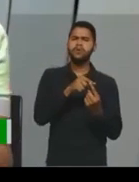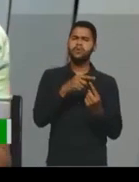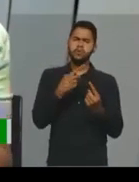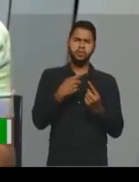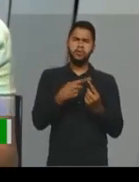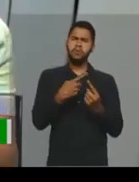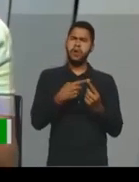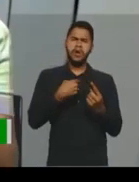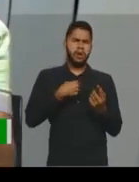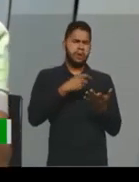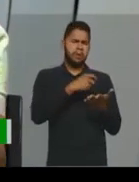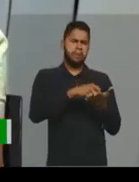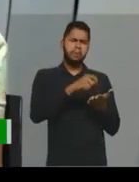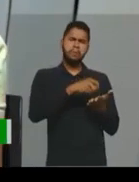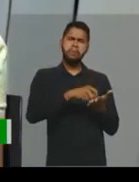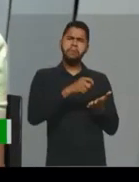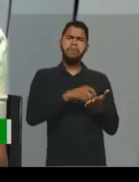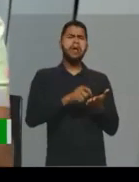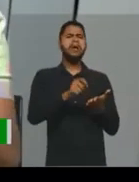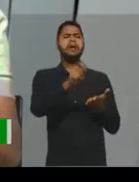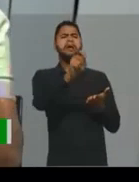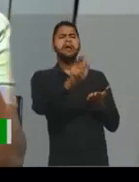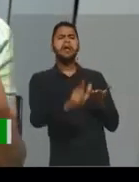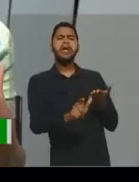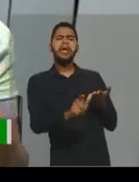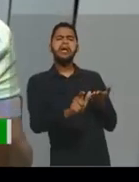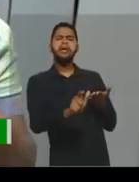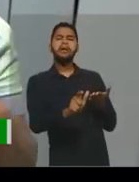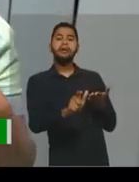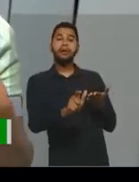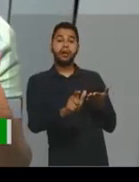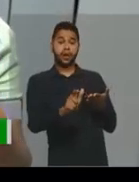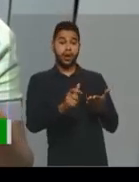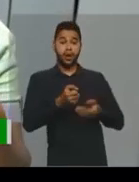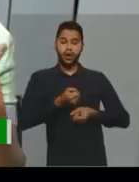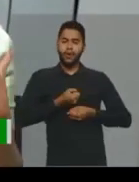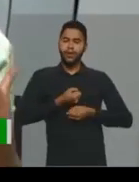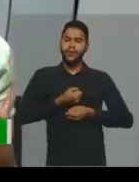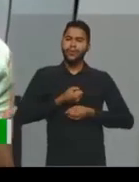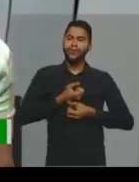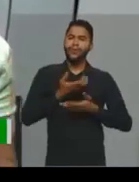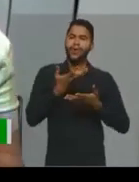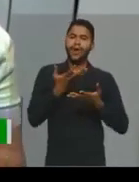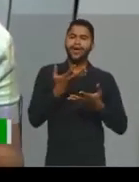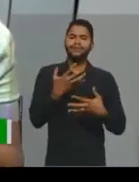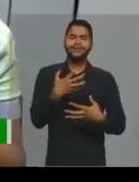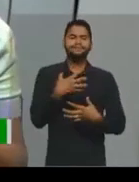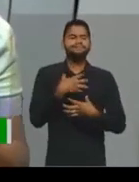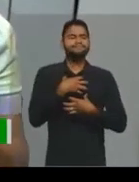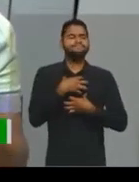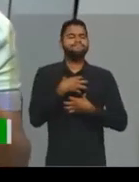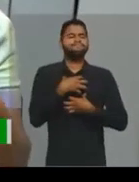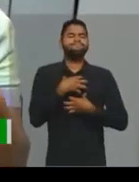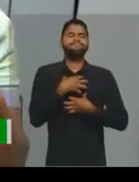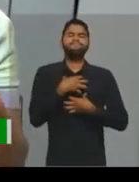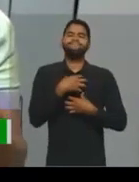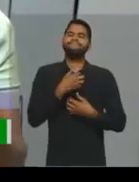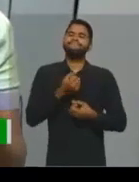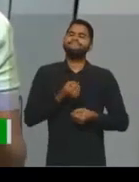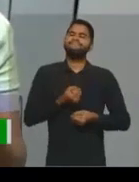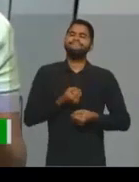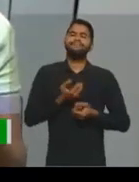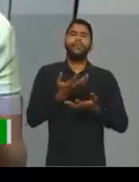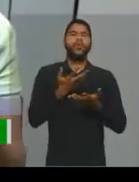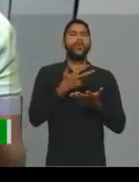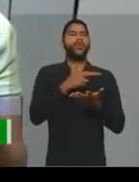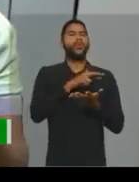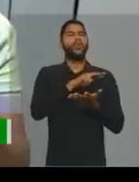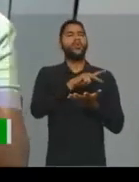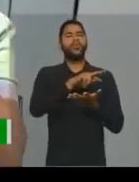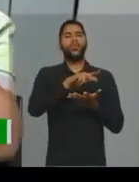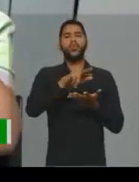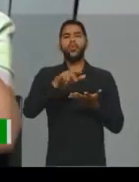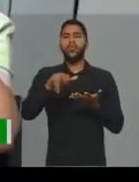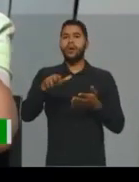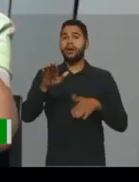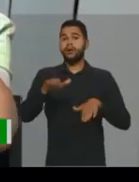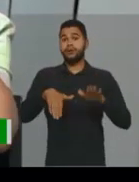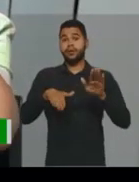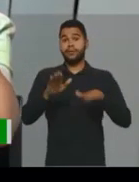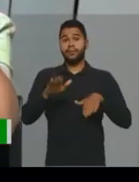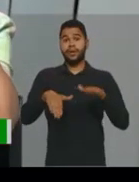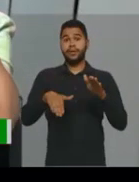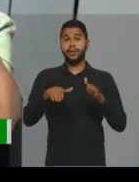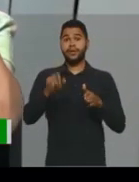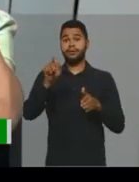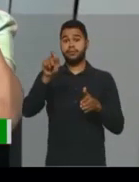eu estou escrevendo? Para quem? E o poema, ele tem sentimentos. Muitos, dependendo de